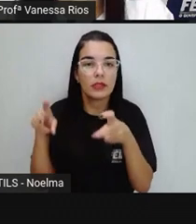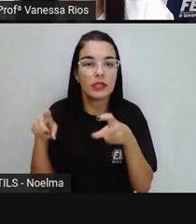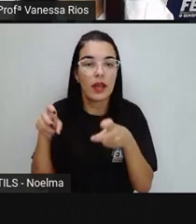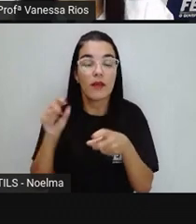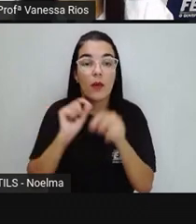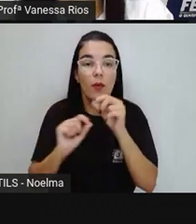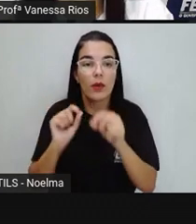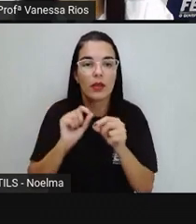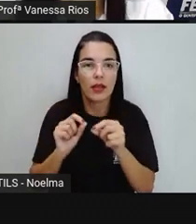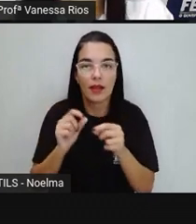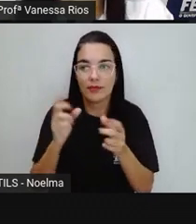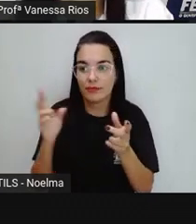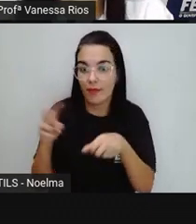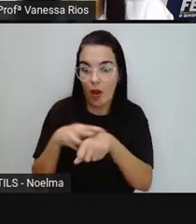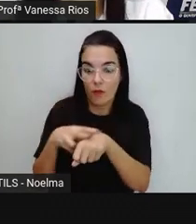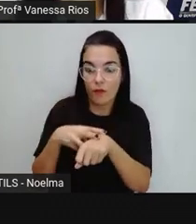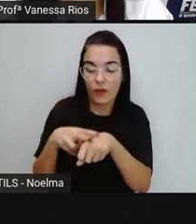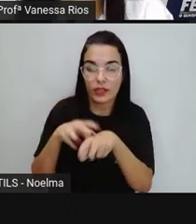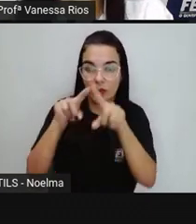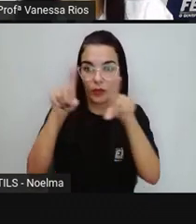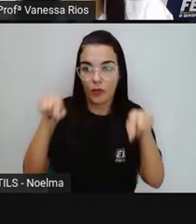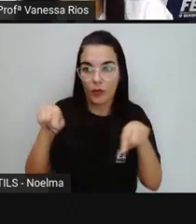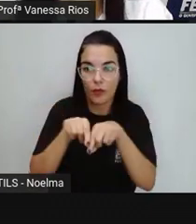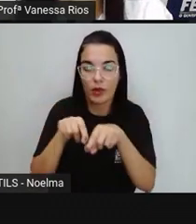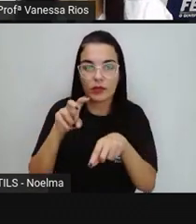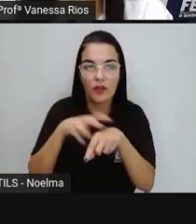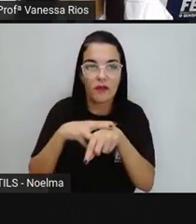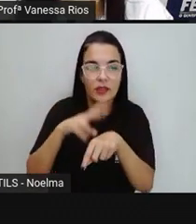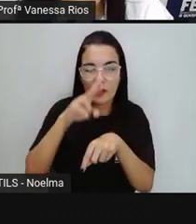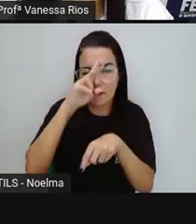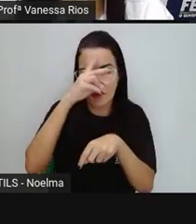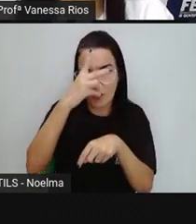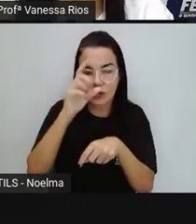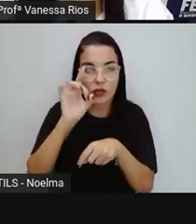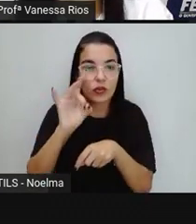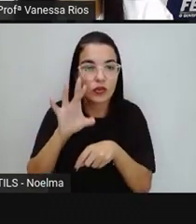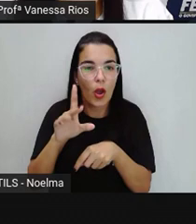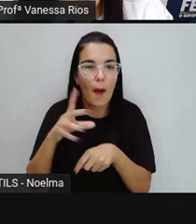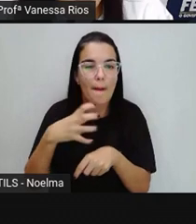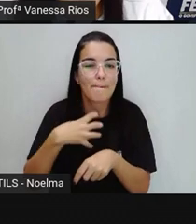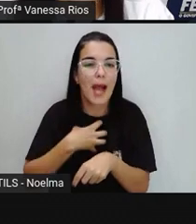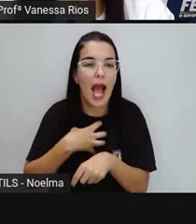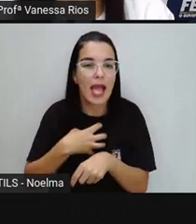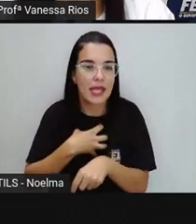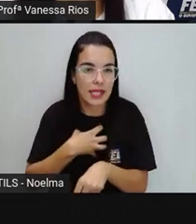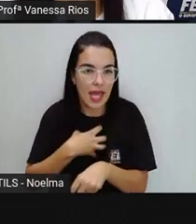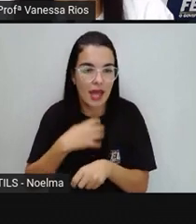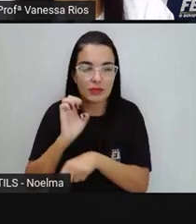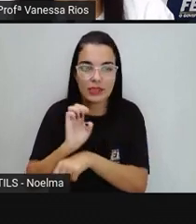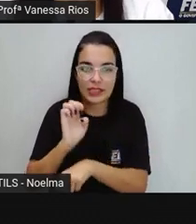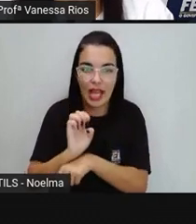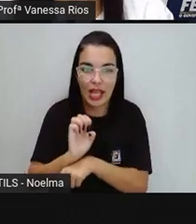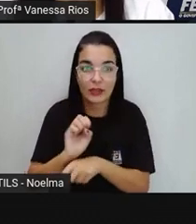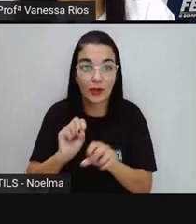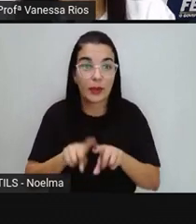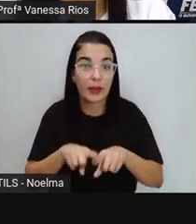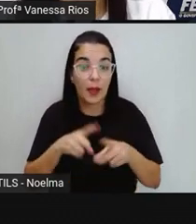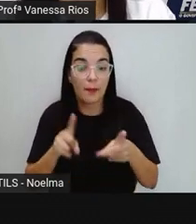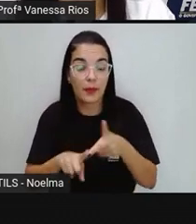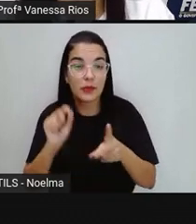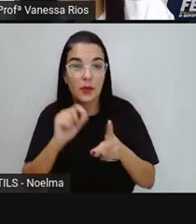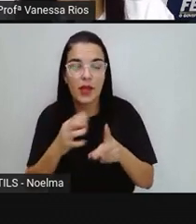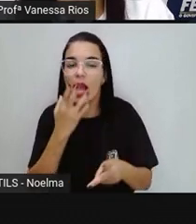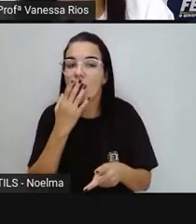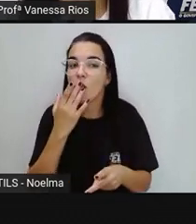destaque, de forma isolada, apenas o estado da Bahia e aí as cores diferentes